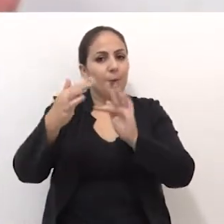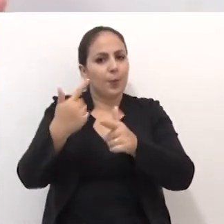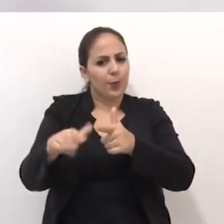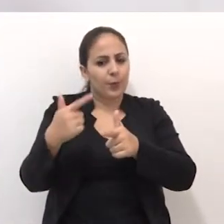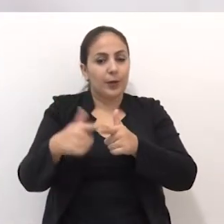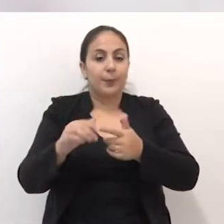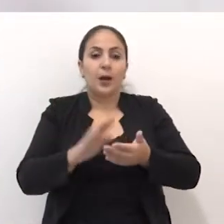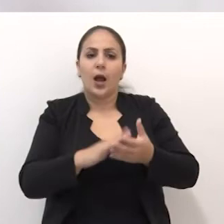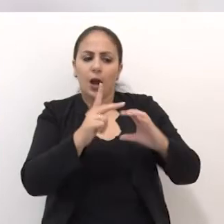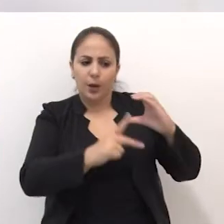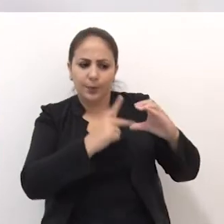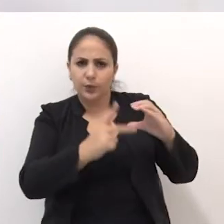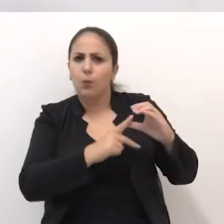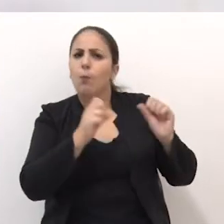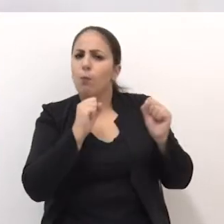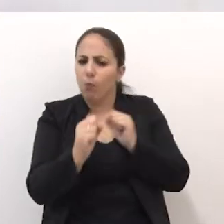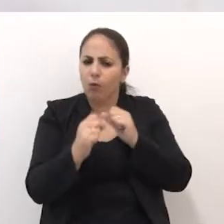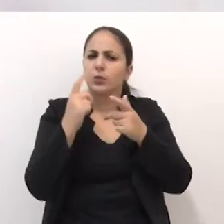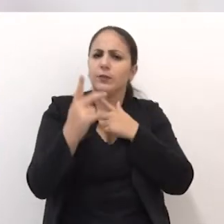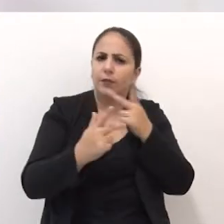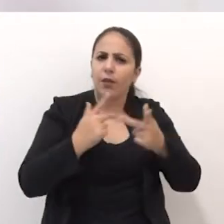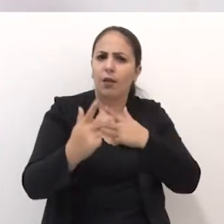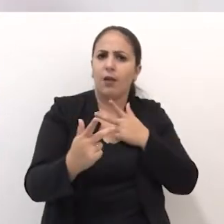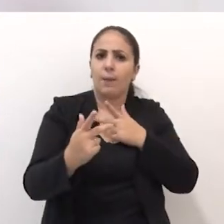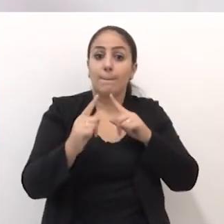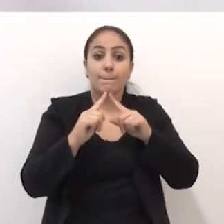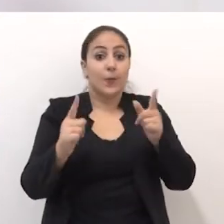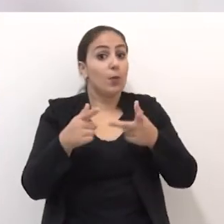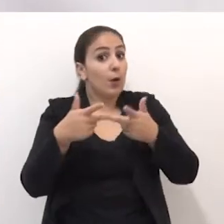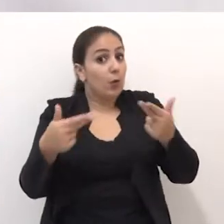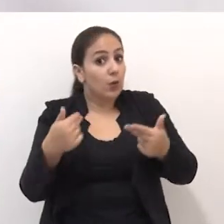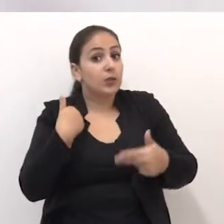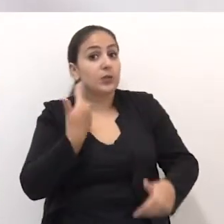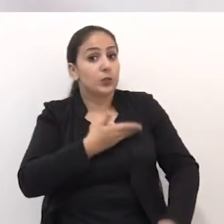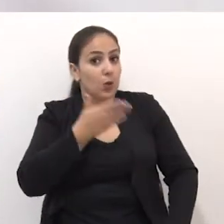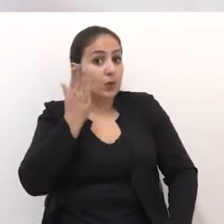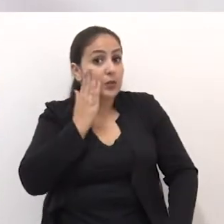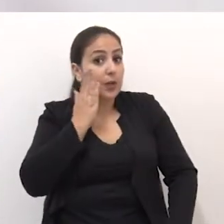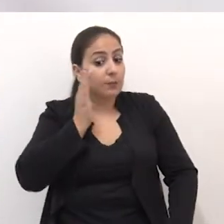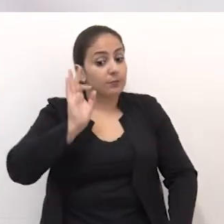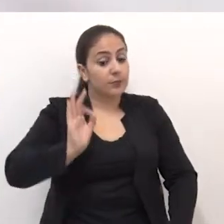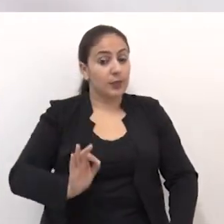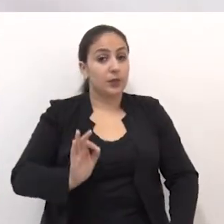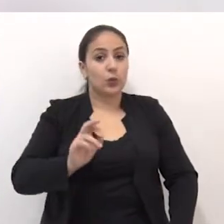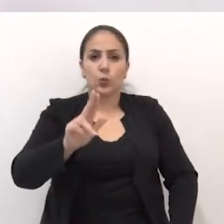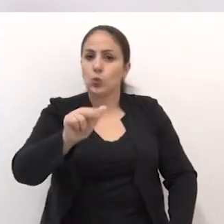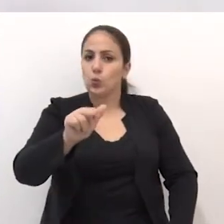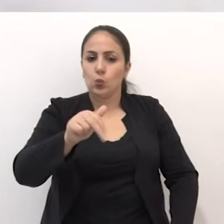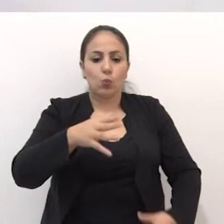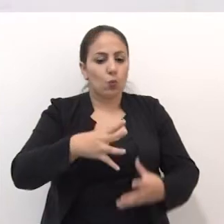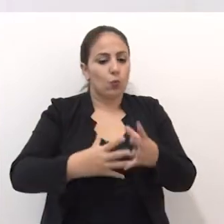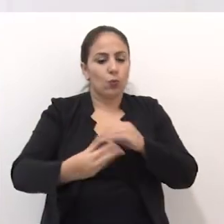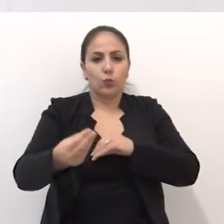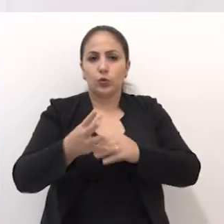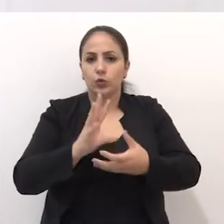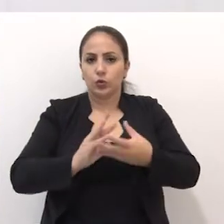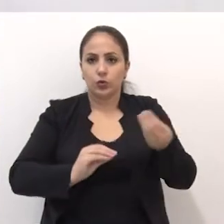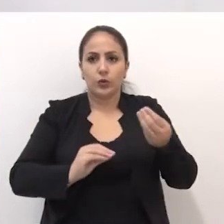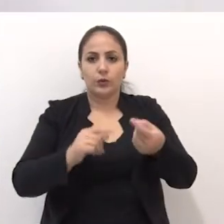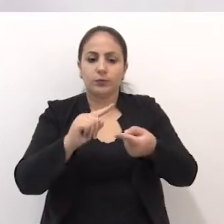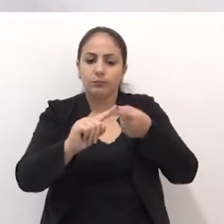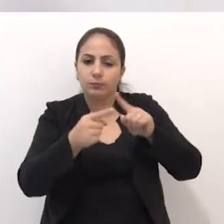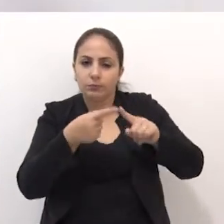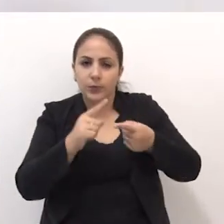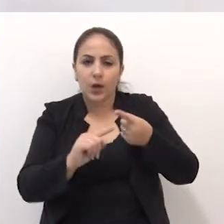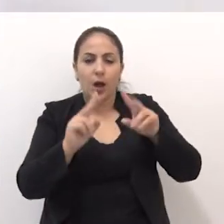pode falar o que quiser da Câmara de Vereadores, mas uma coisa nós temos com certeza. Nunca se fugiu aos debates, nunca